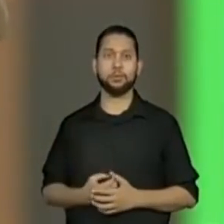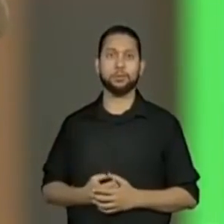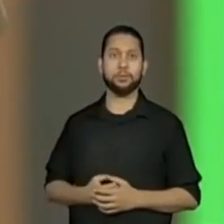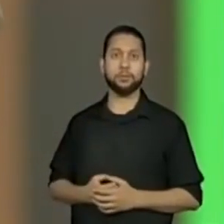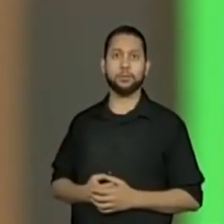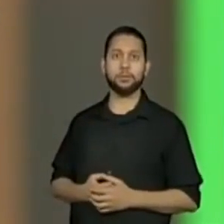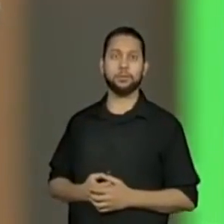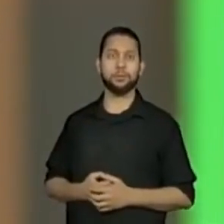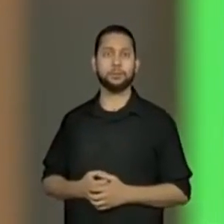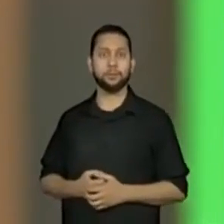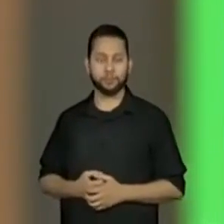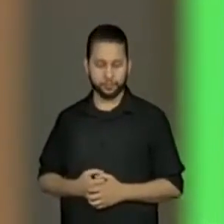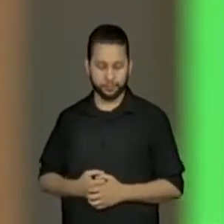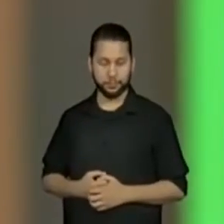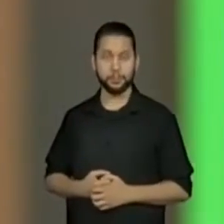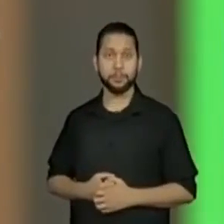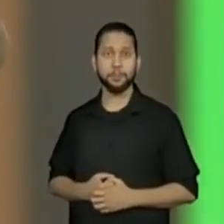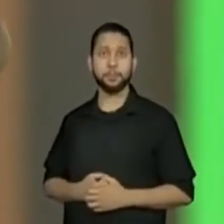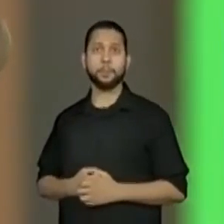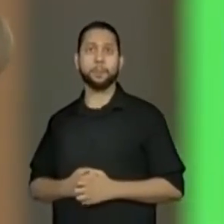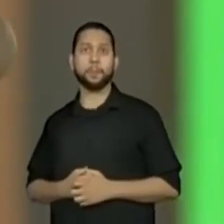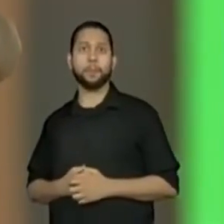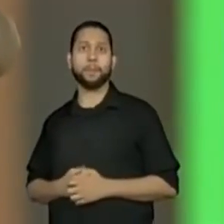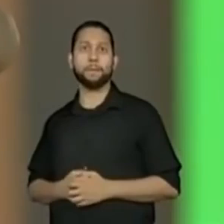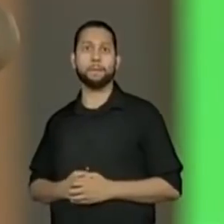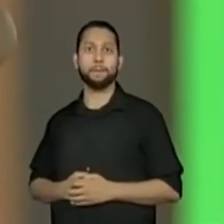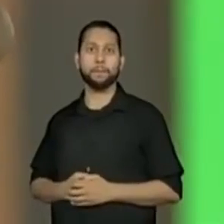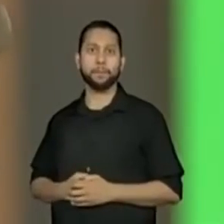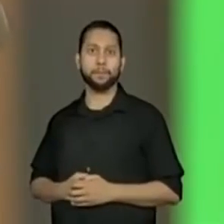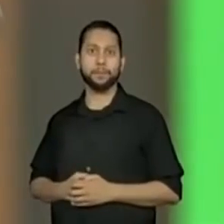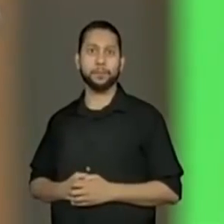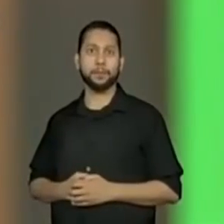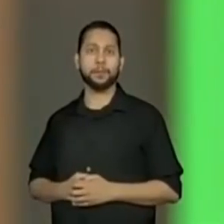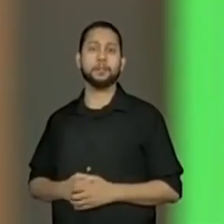228 dividido por 3.